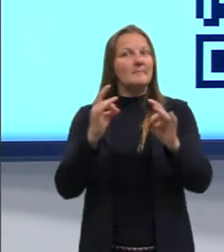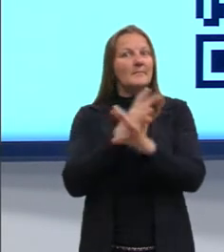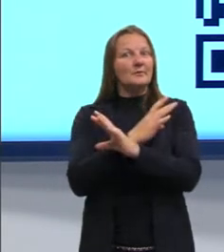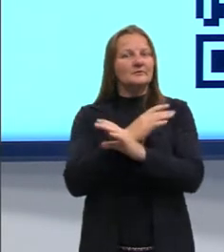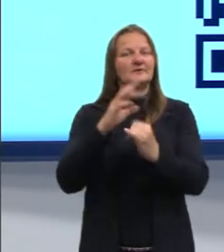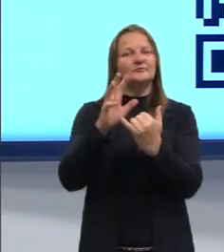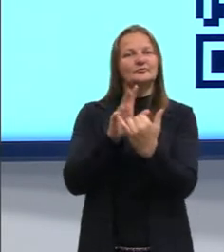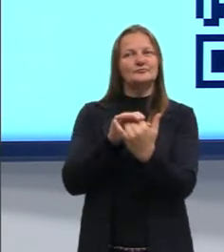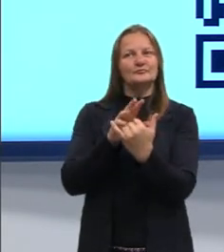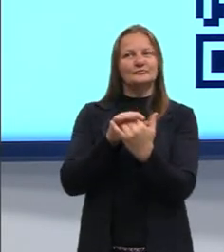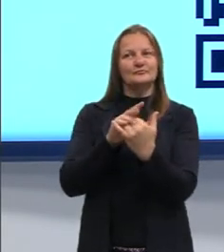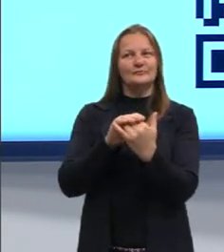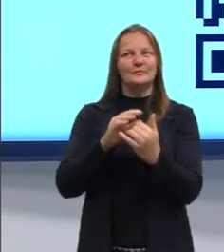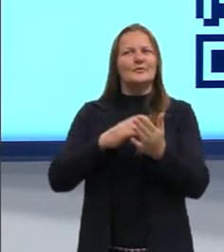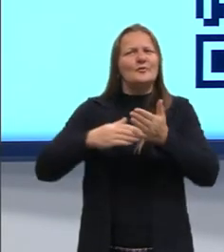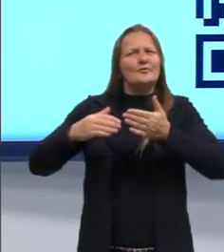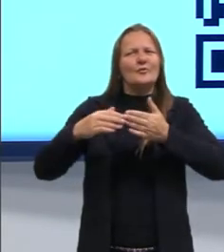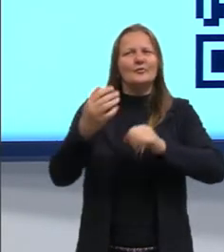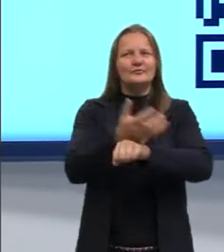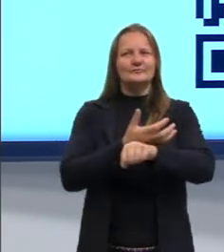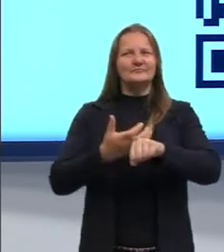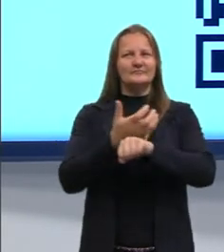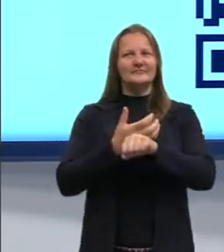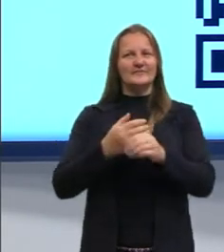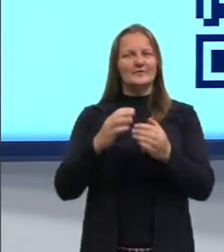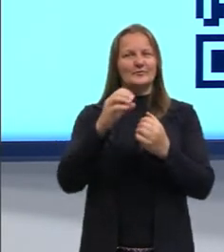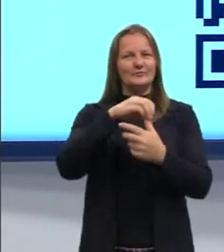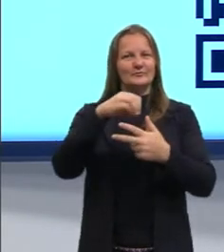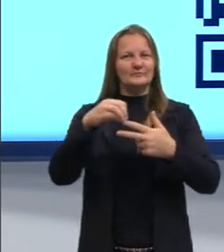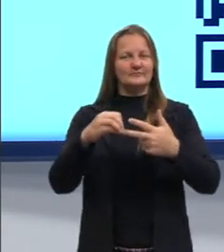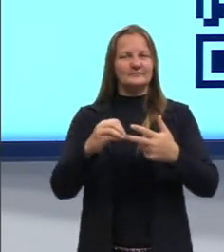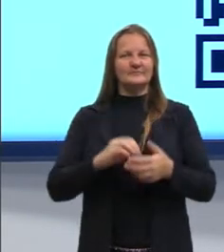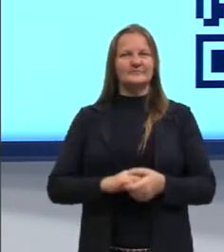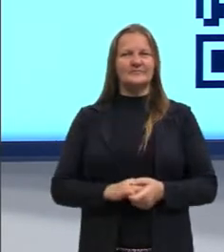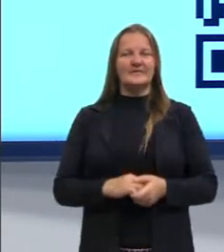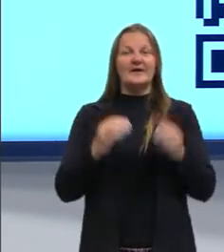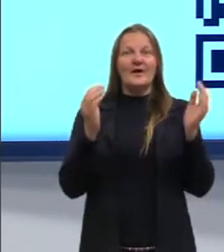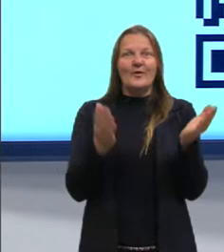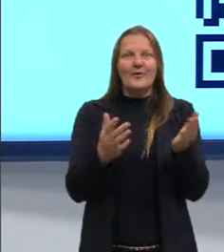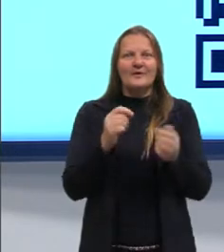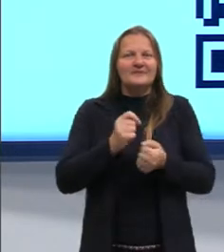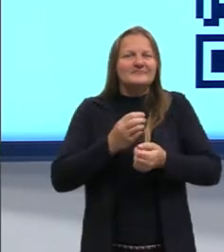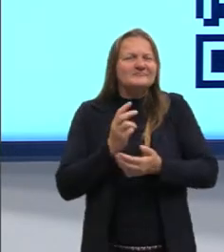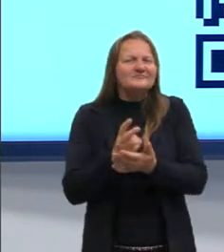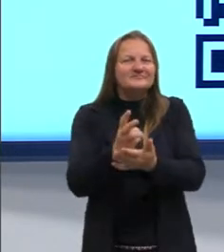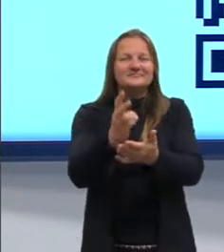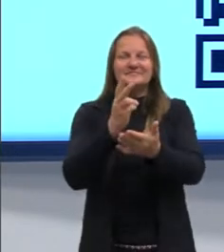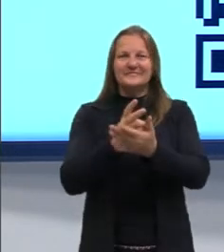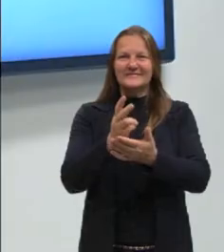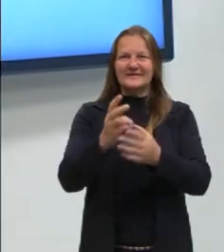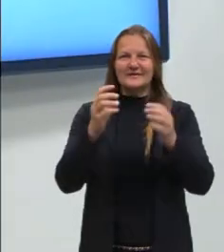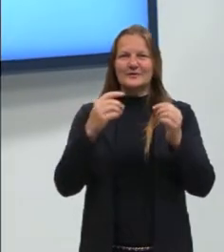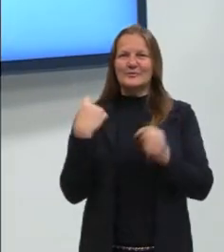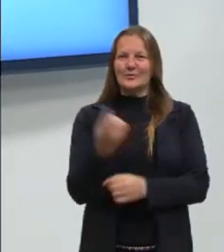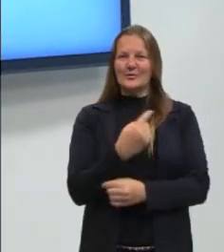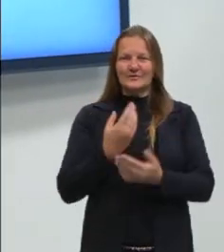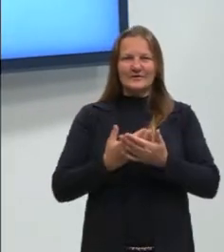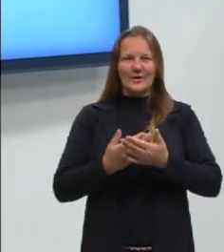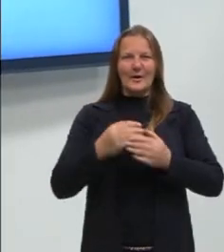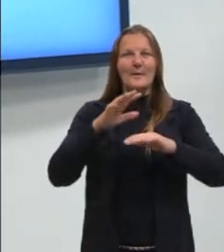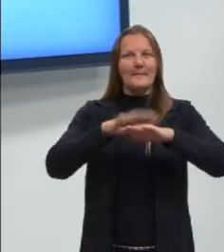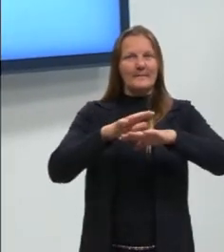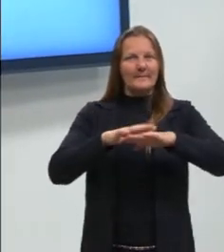no YouTube, de todos os componentes do pré-enem. Então agora nós vamos dar continuidade aí nas nossas aulas de